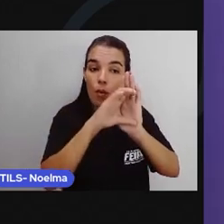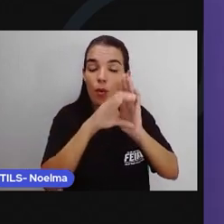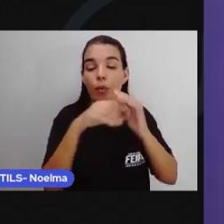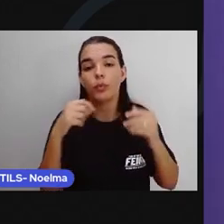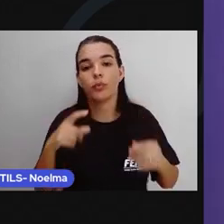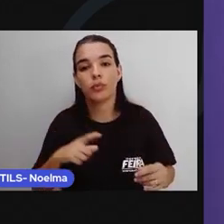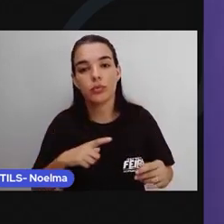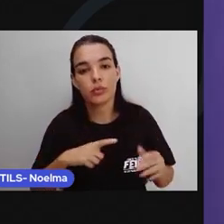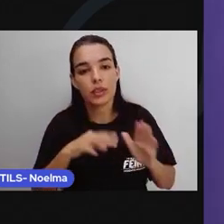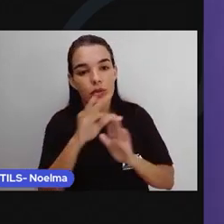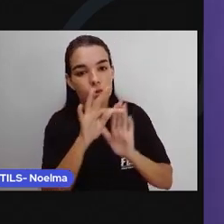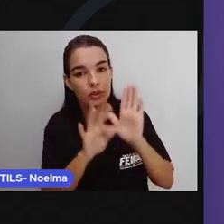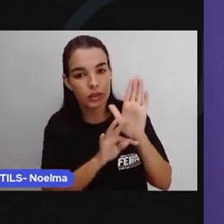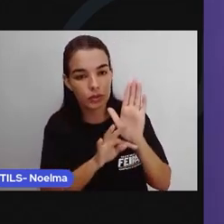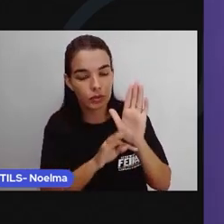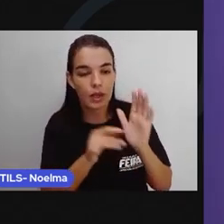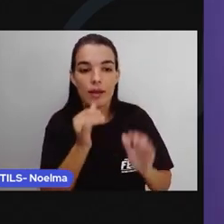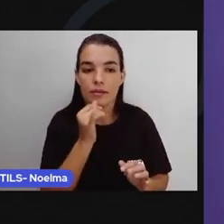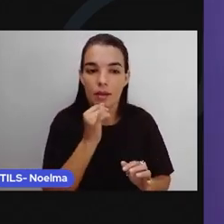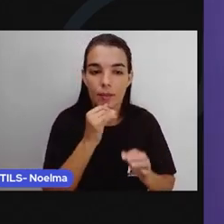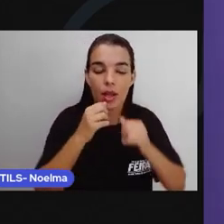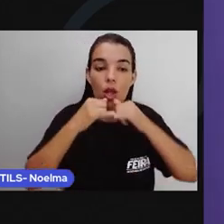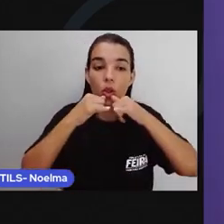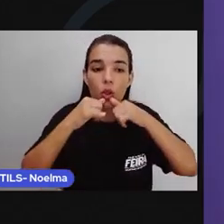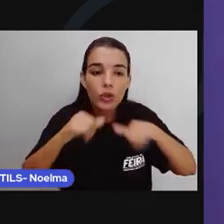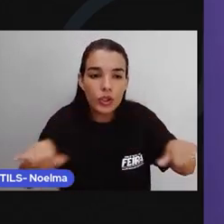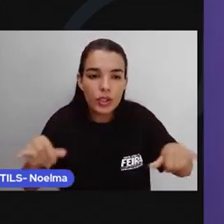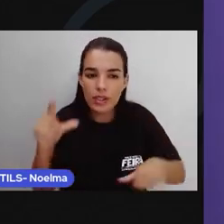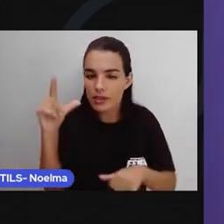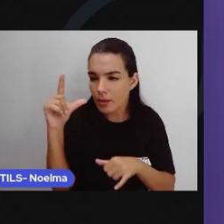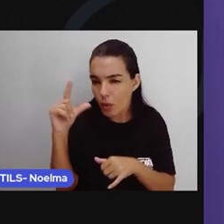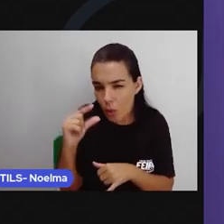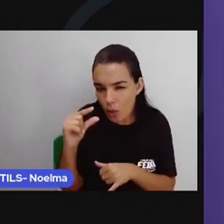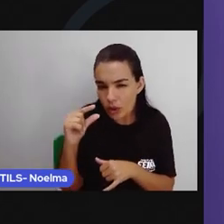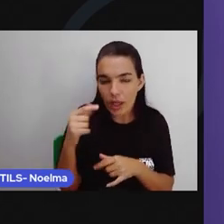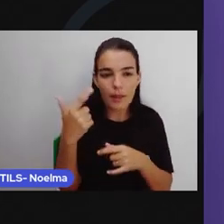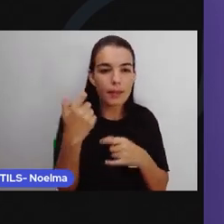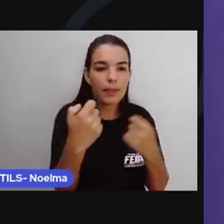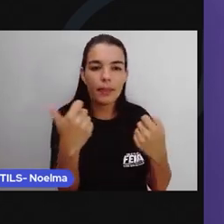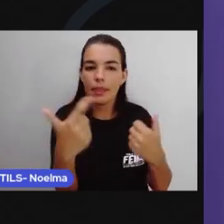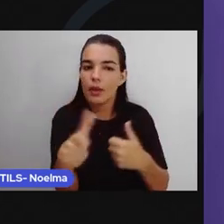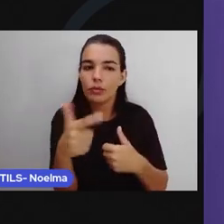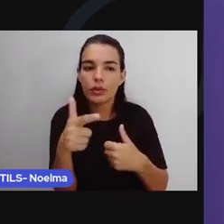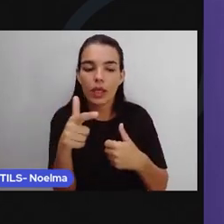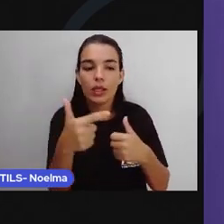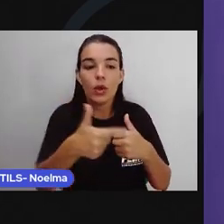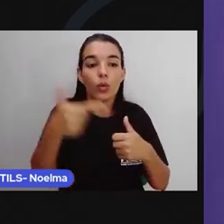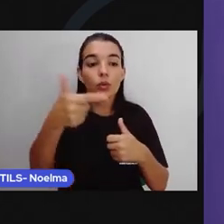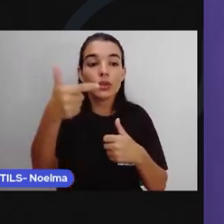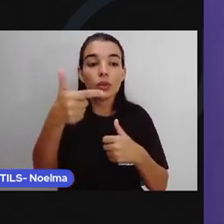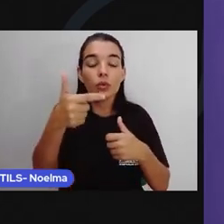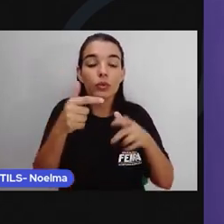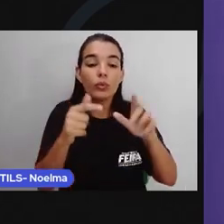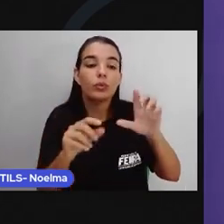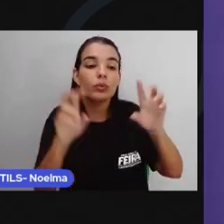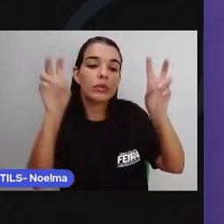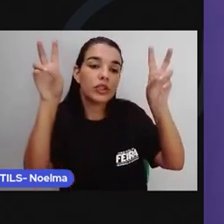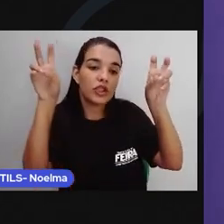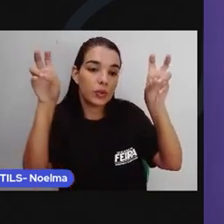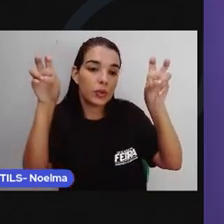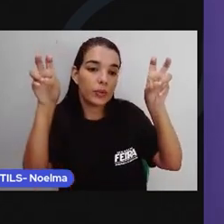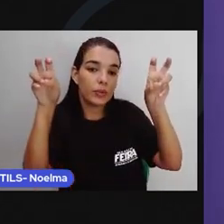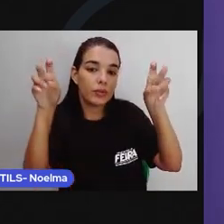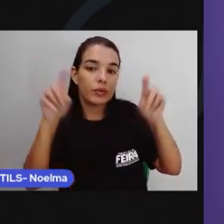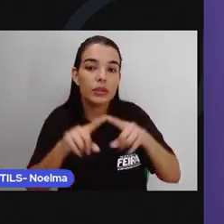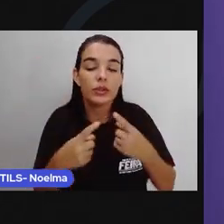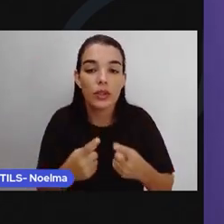subtítulo, a gente tem ali o título e o corpo do texto apenas, mas as notícias um pouquinho mais longas, a gente vai ter essas três partes. Bom, o título, como